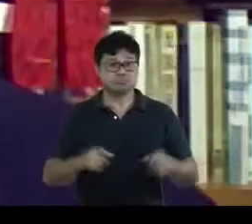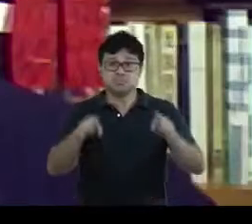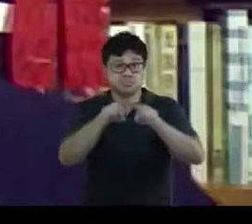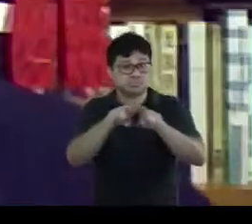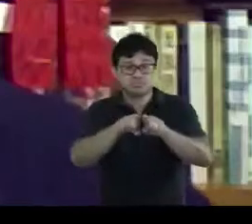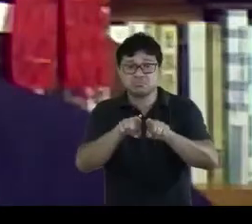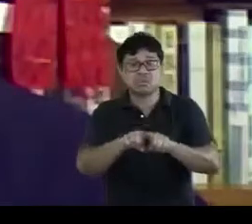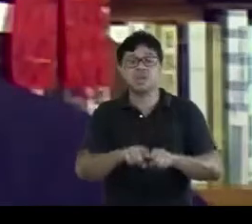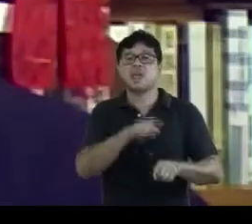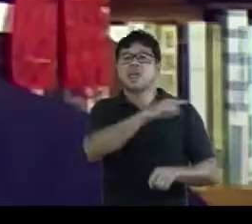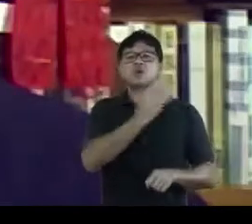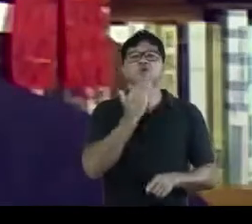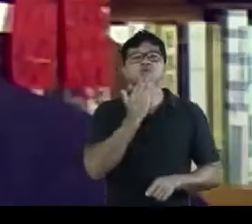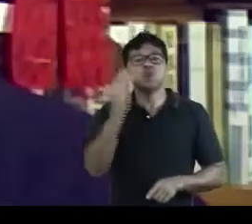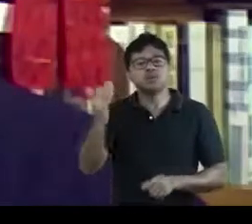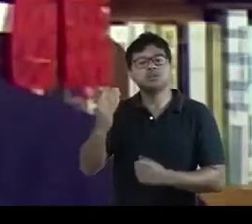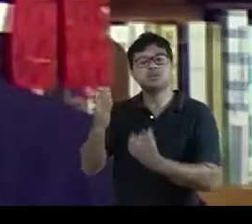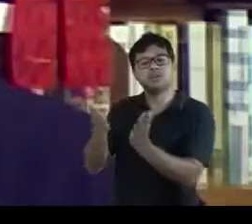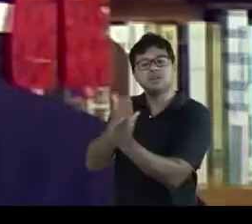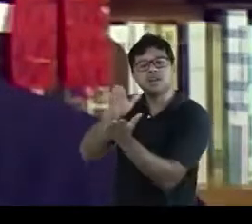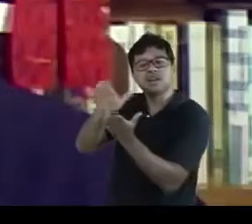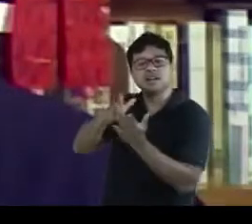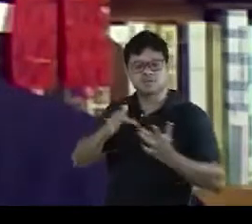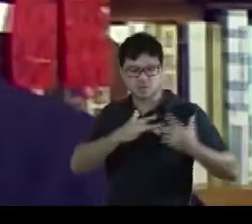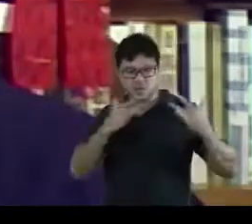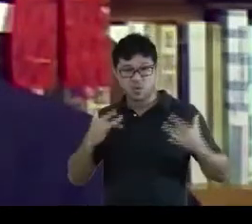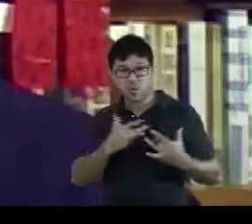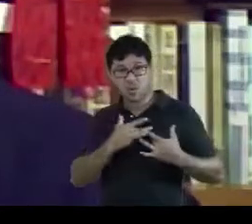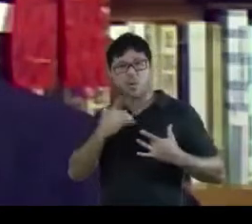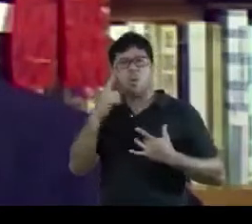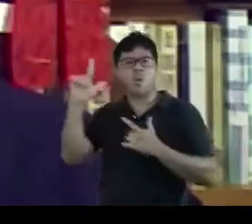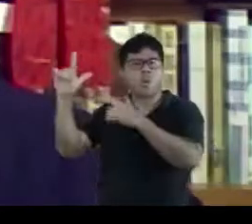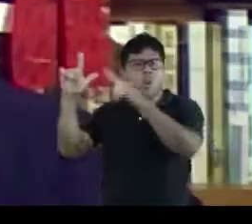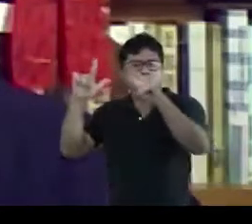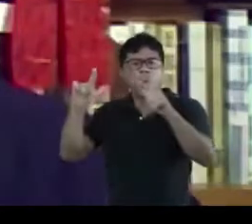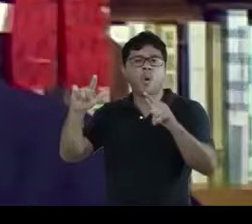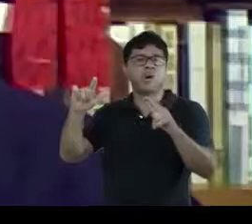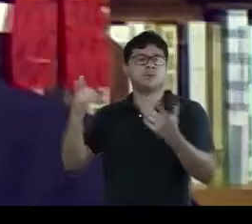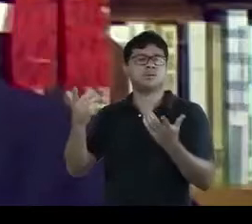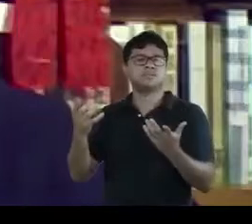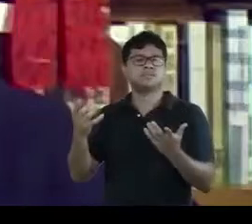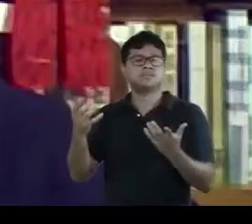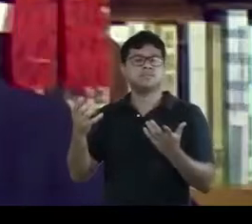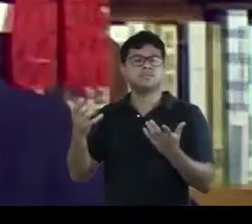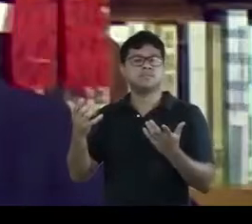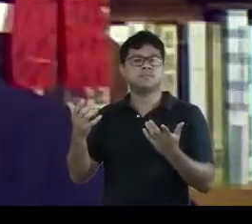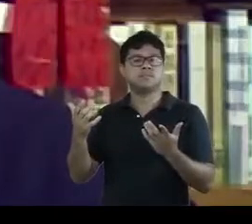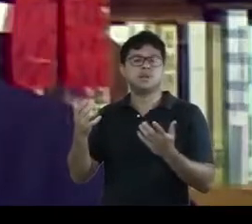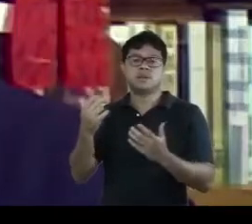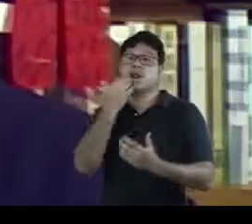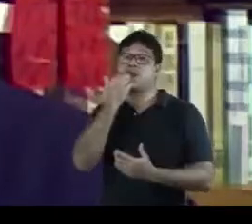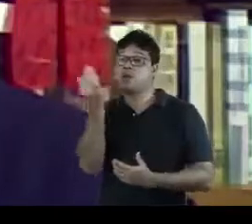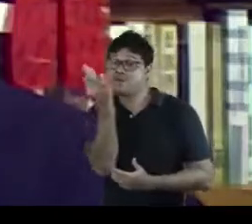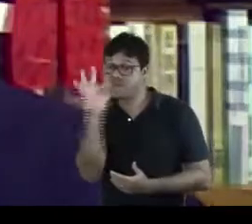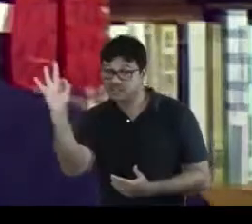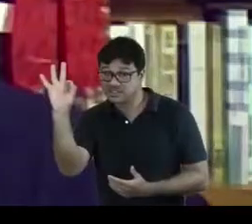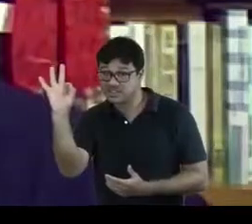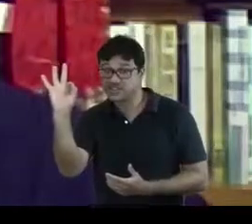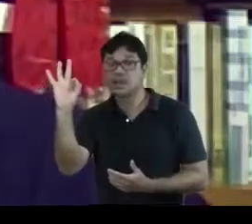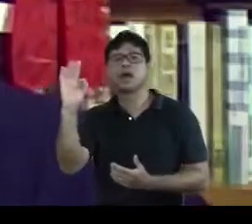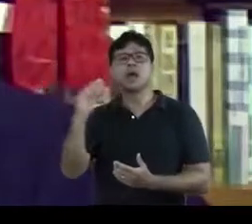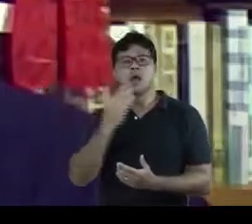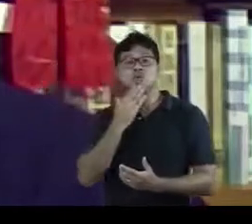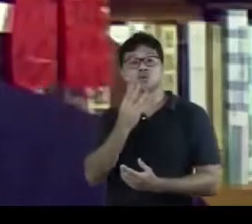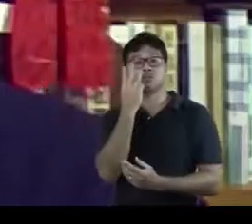maneira que ele havia solicitado exemplares do romance Le Viver de Autofo à Société Typographique Belge, ele